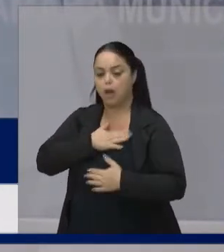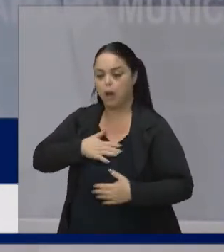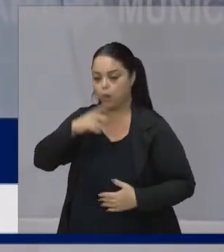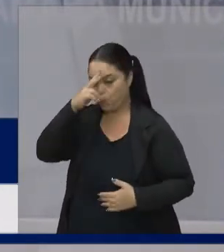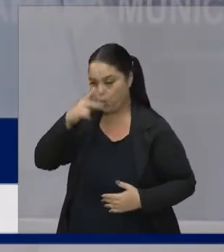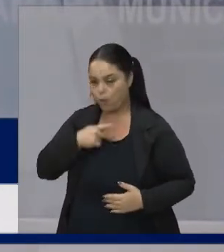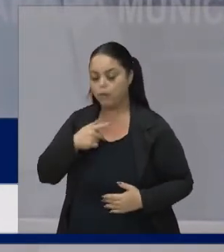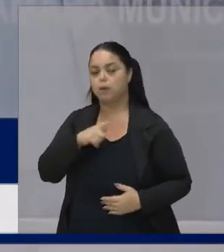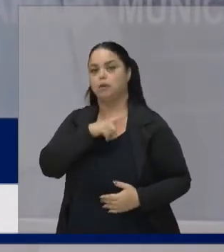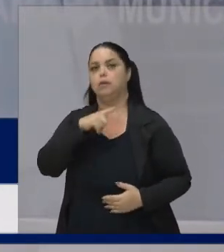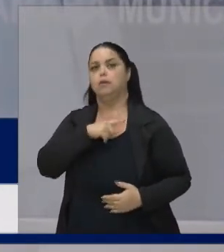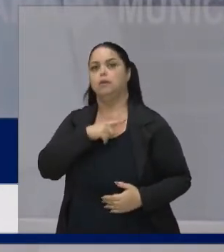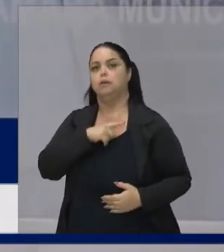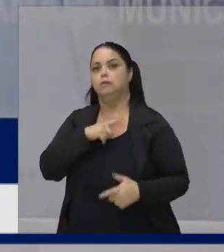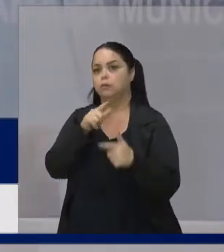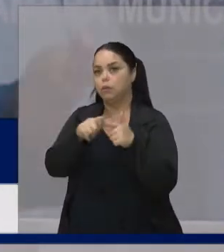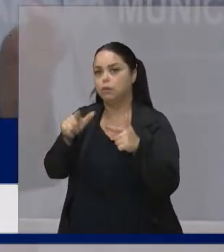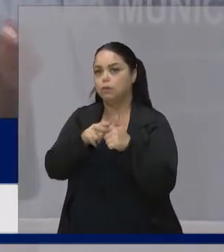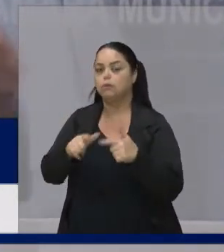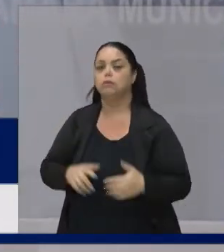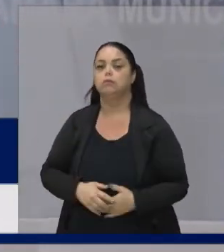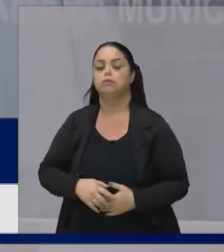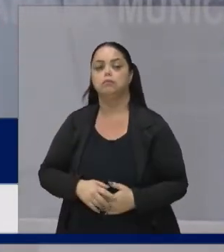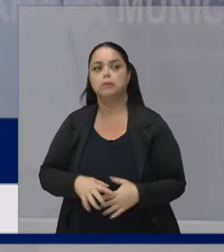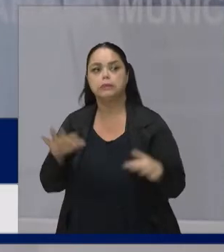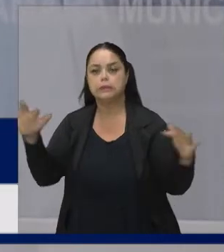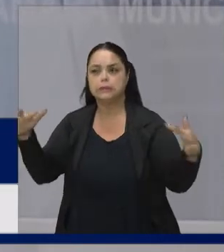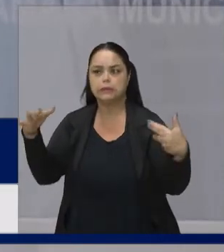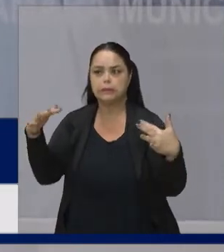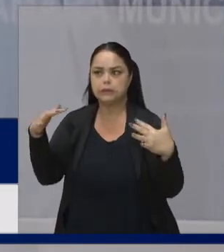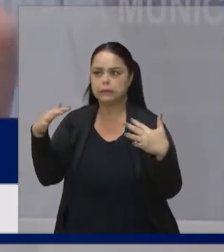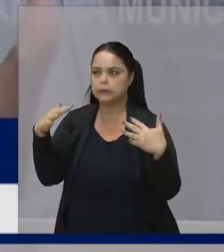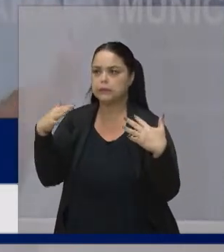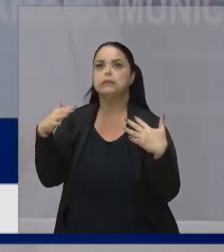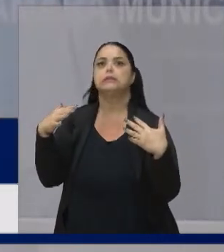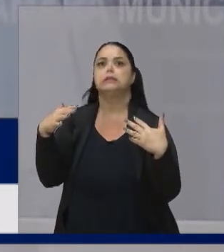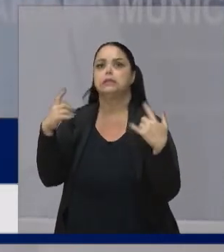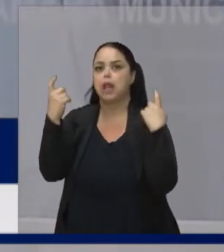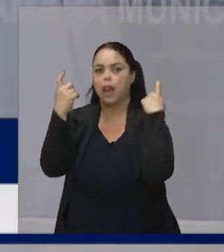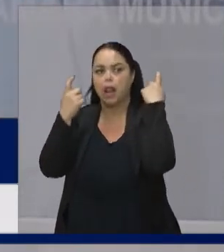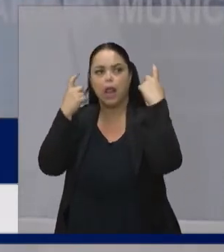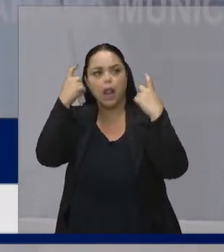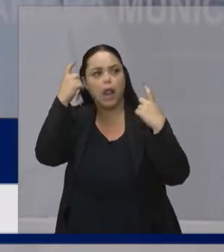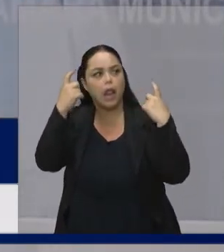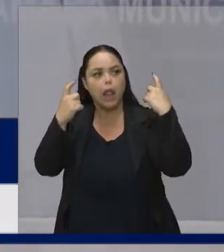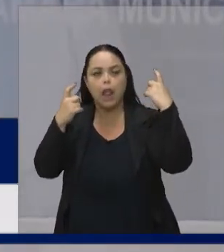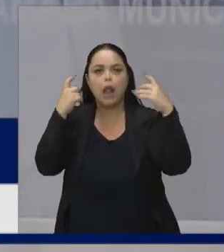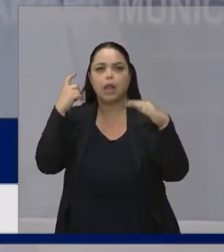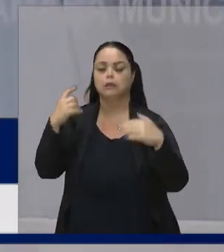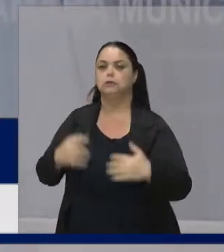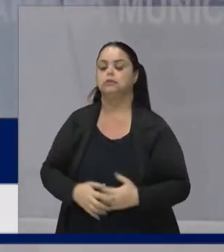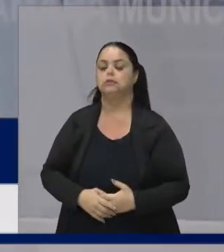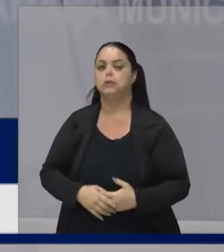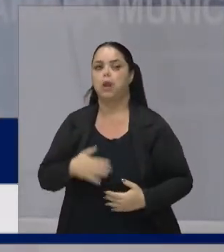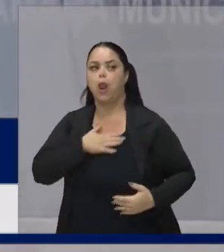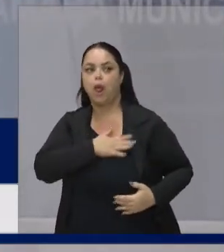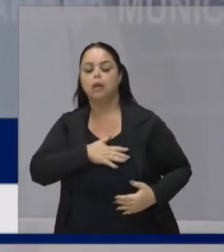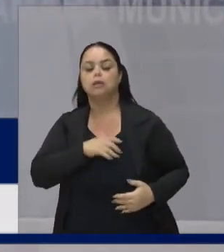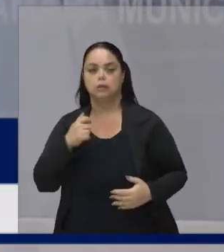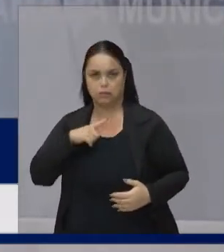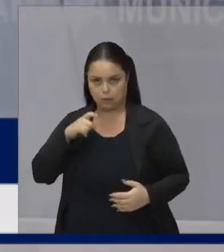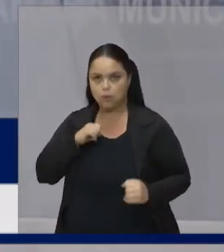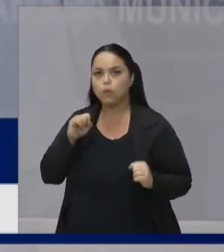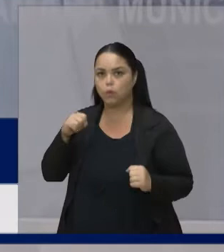Nós temos um grande problema De olhar Quem está ao nosso redor E se preocupar Com quem está ao nosso redor Você deve sim Se